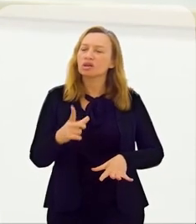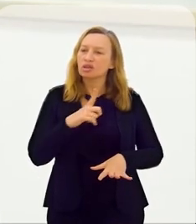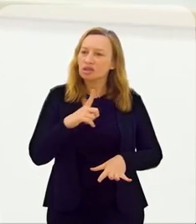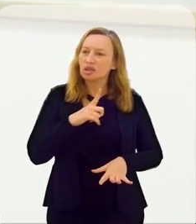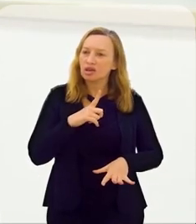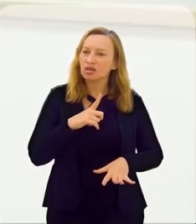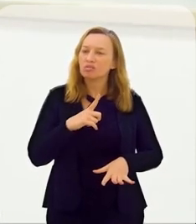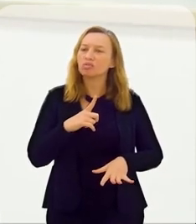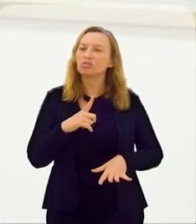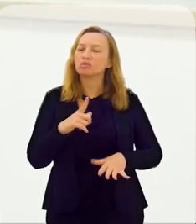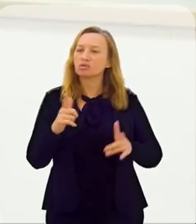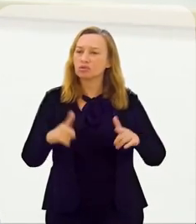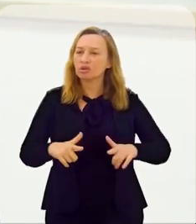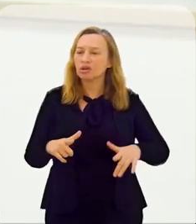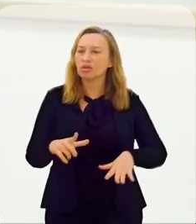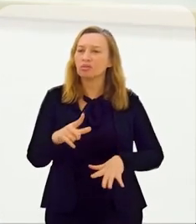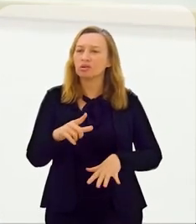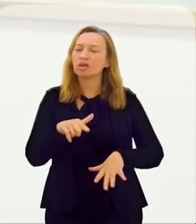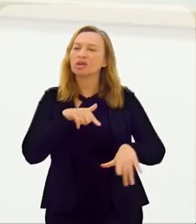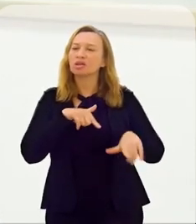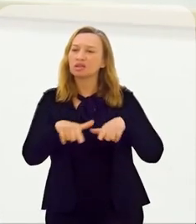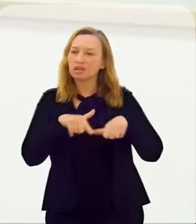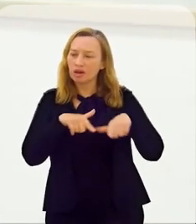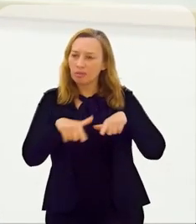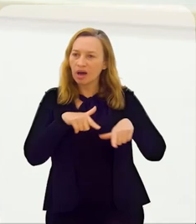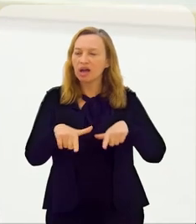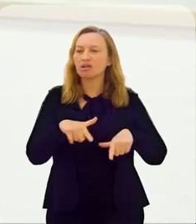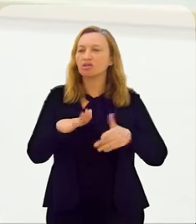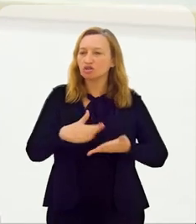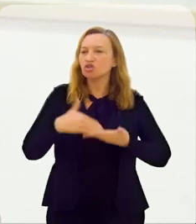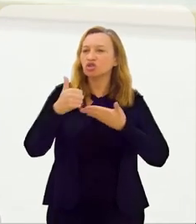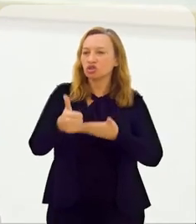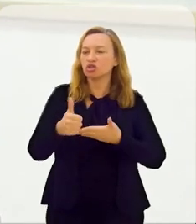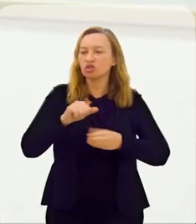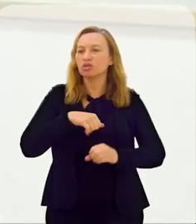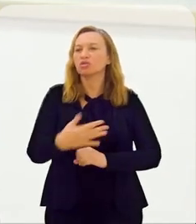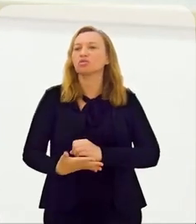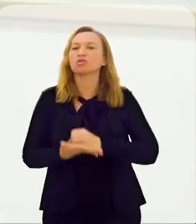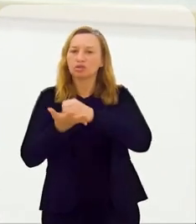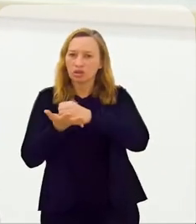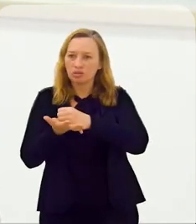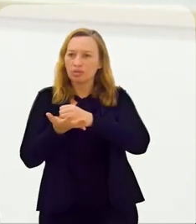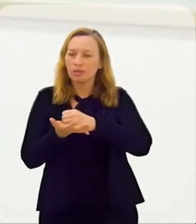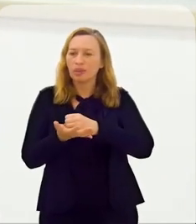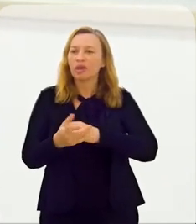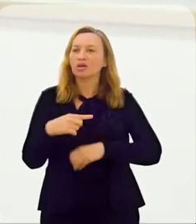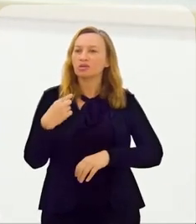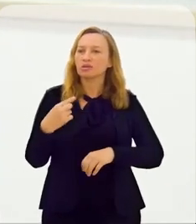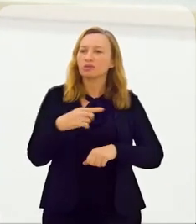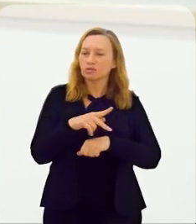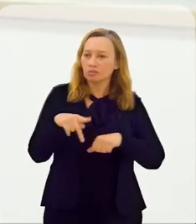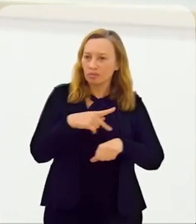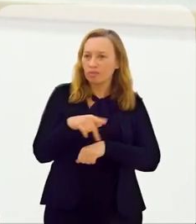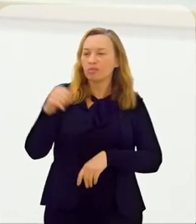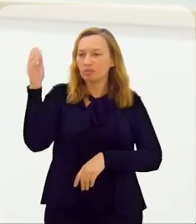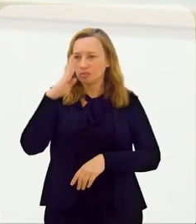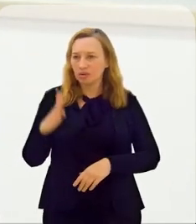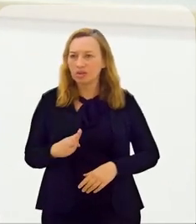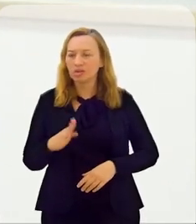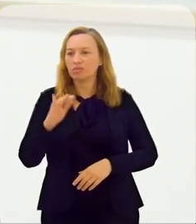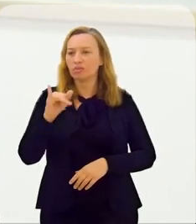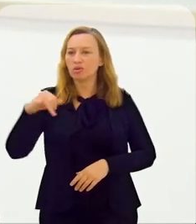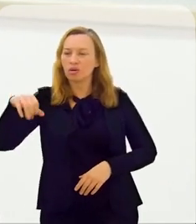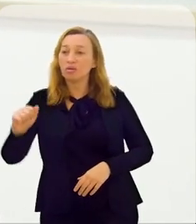nossos vão para fora. Nós temos condições de gerar emprego, gerar empregos dignos e com sustentabilidade